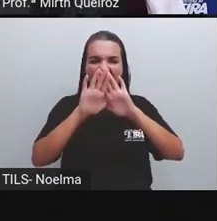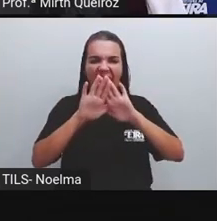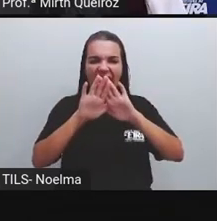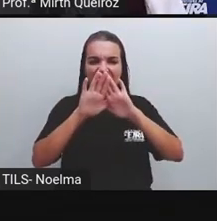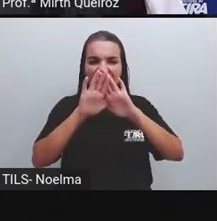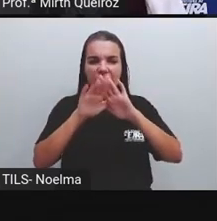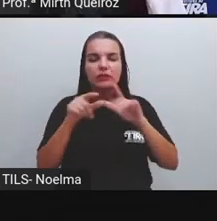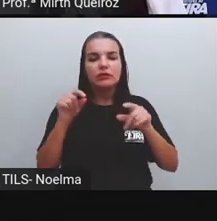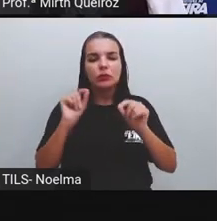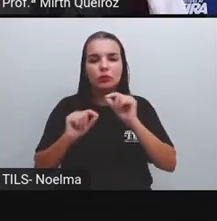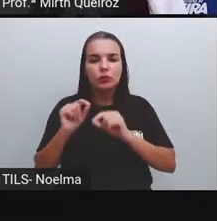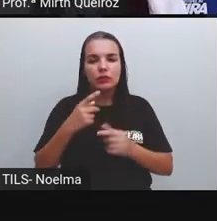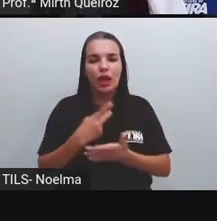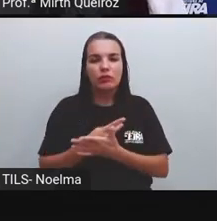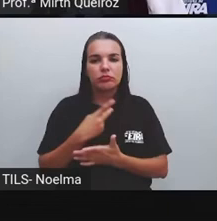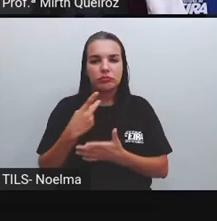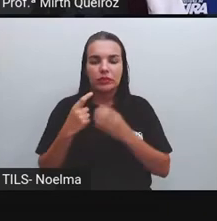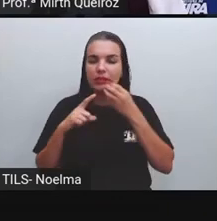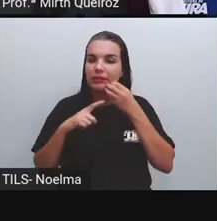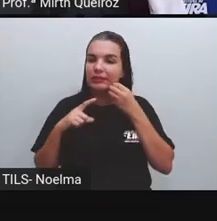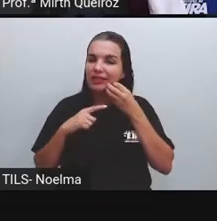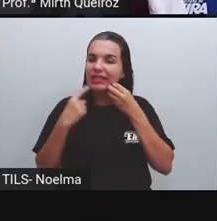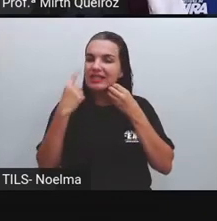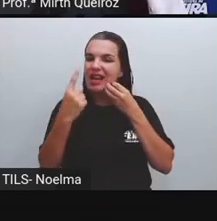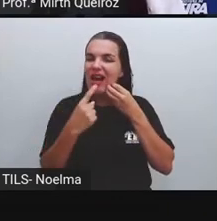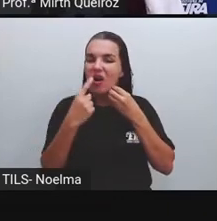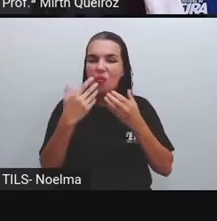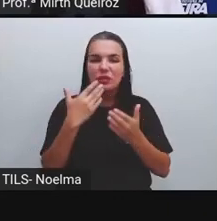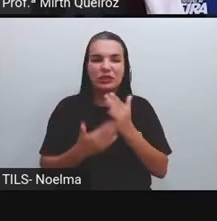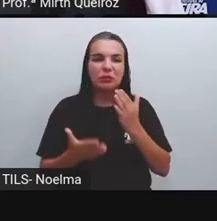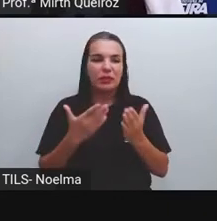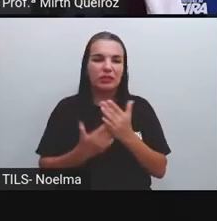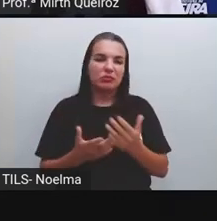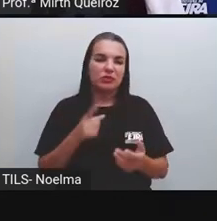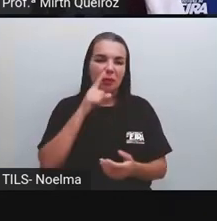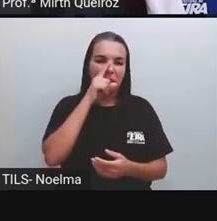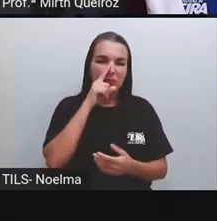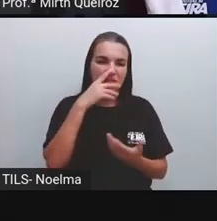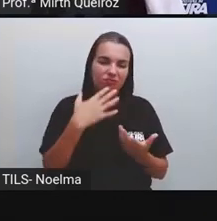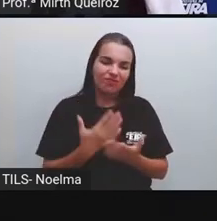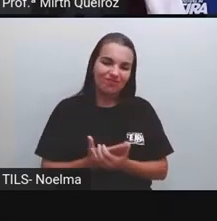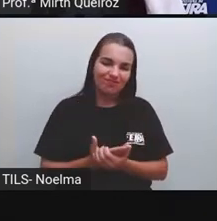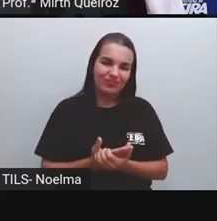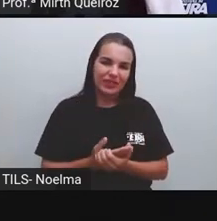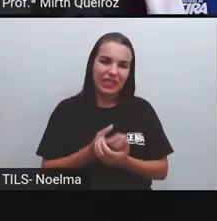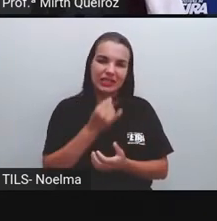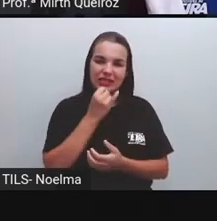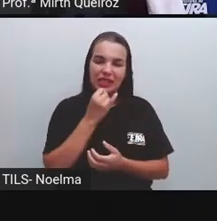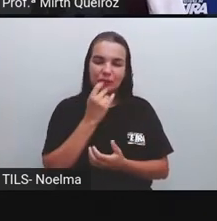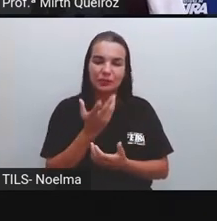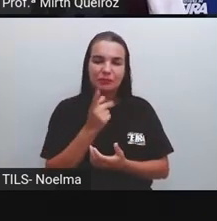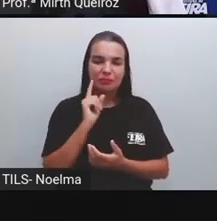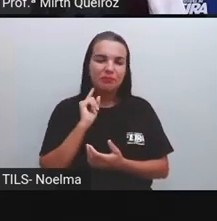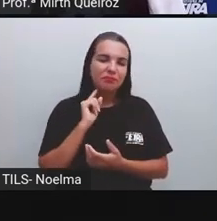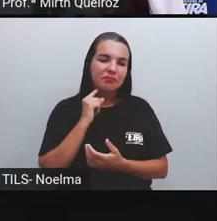também trazem alguns prejuízos, Trazem coisas negativas, como a própria poluição